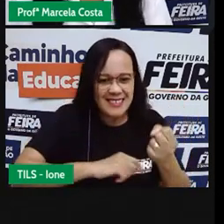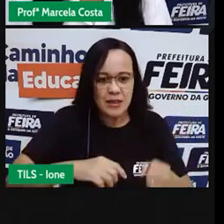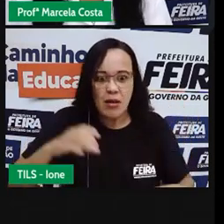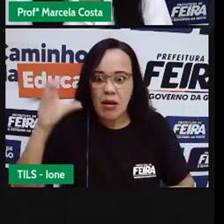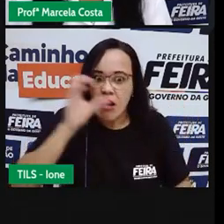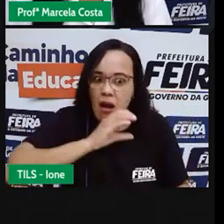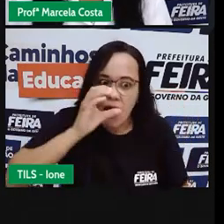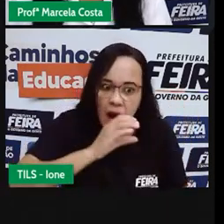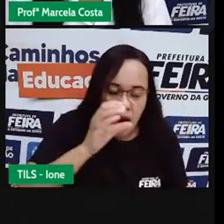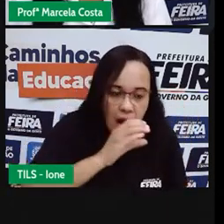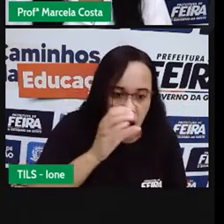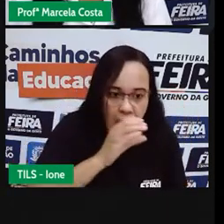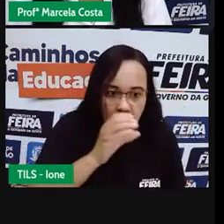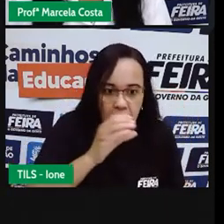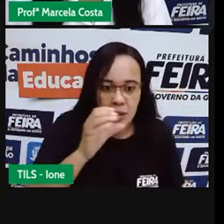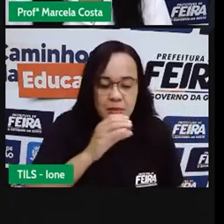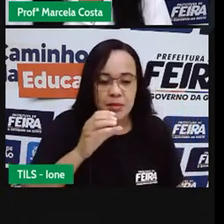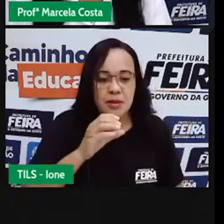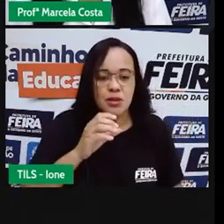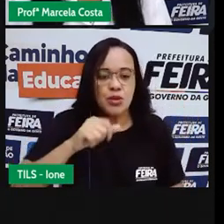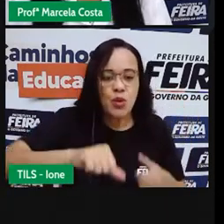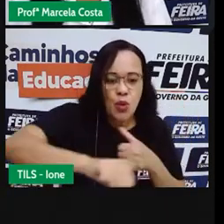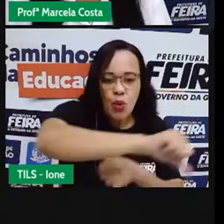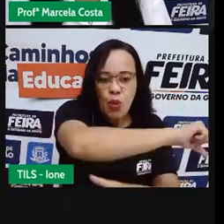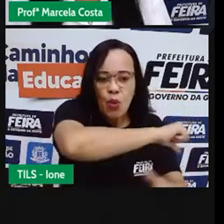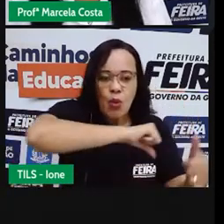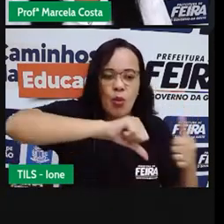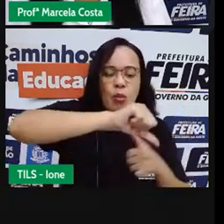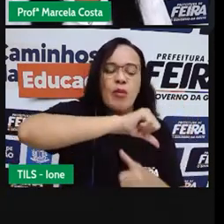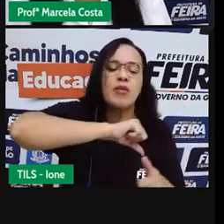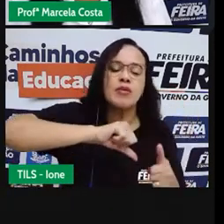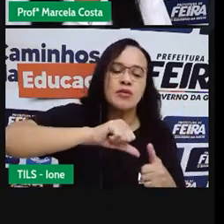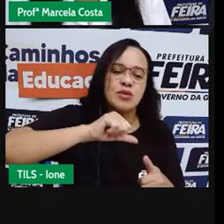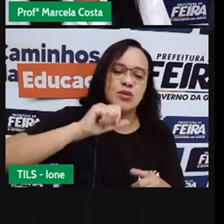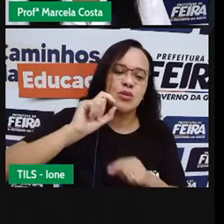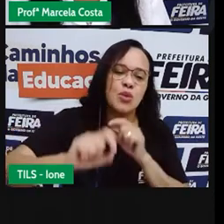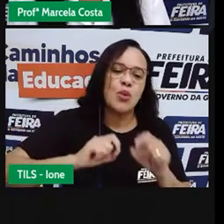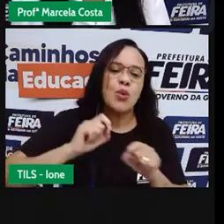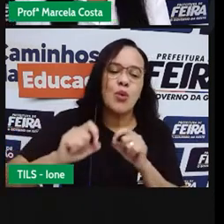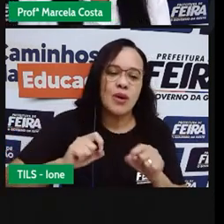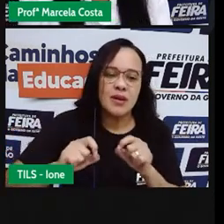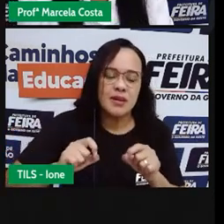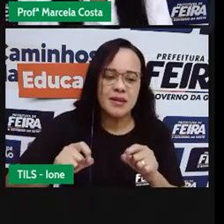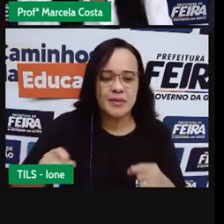Ligeiro Qual é o Oposto De ligeiro